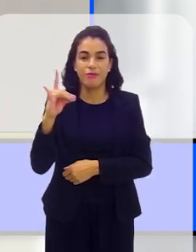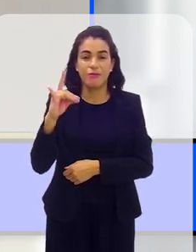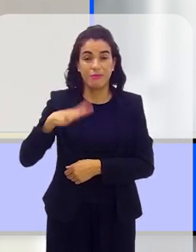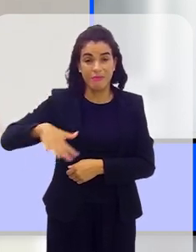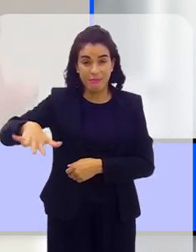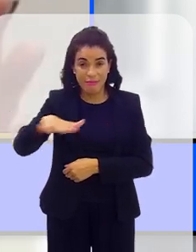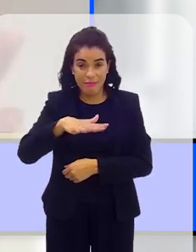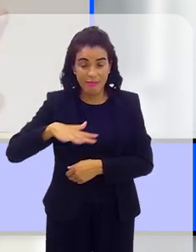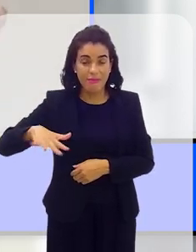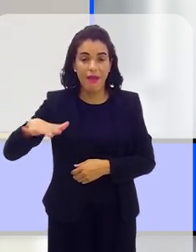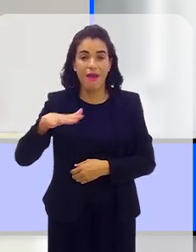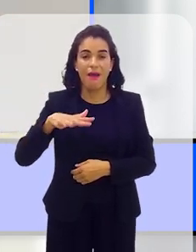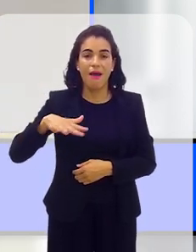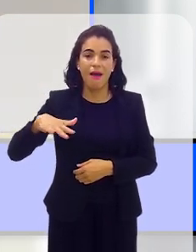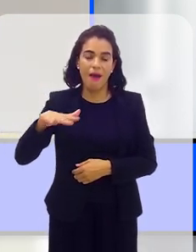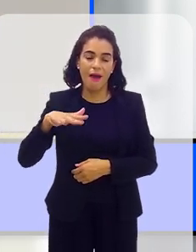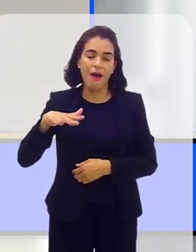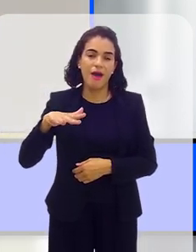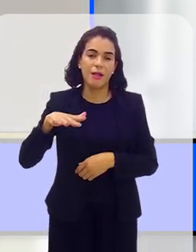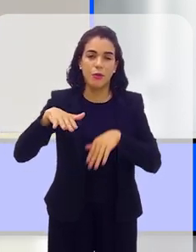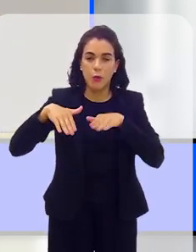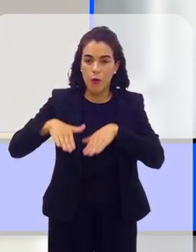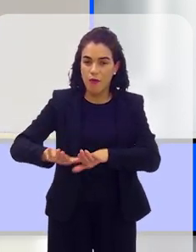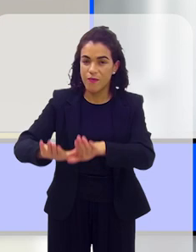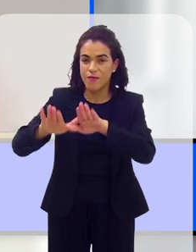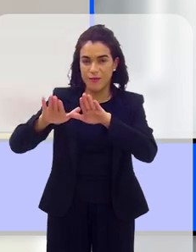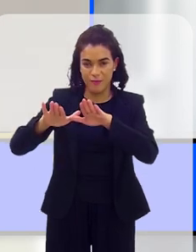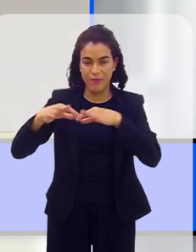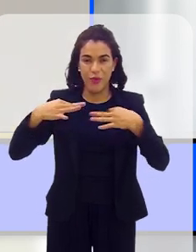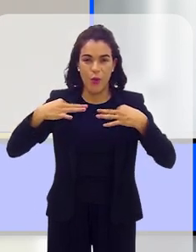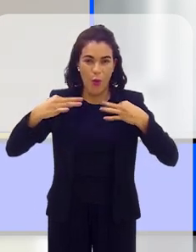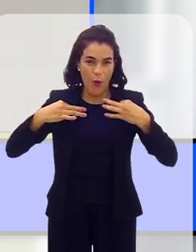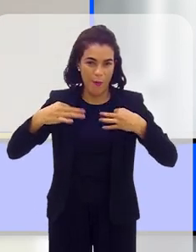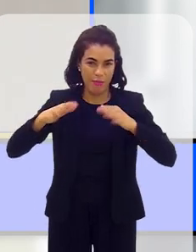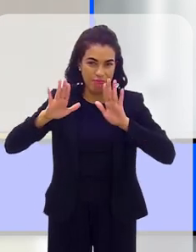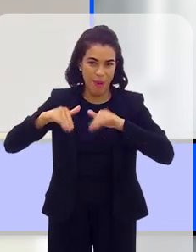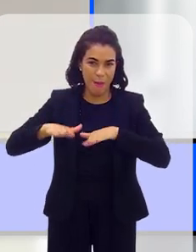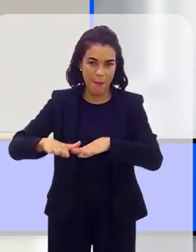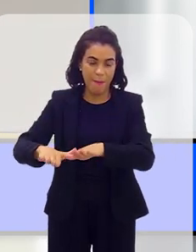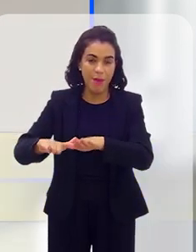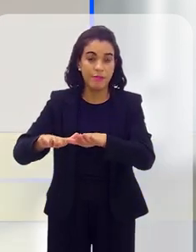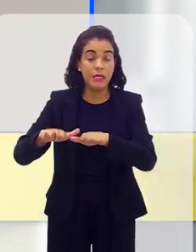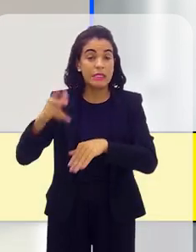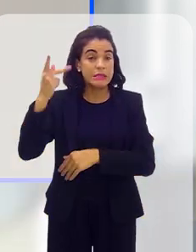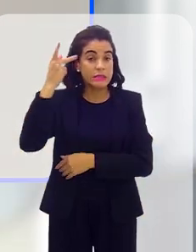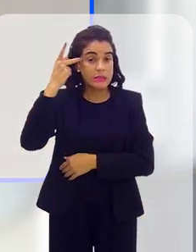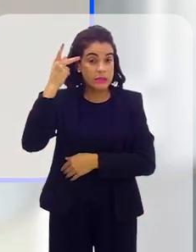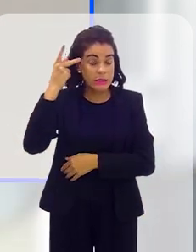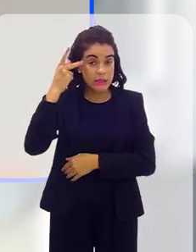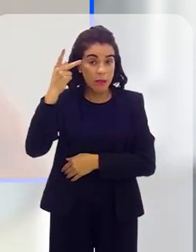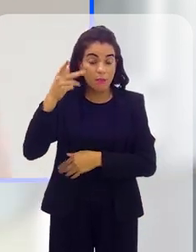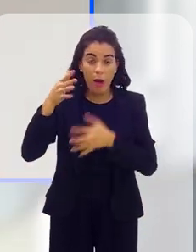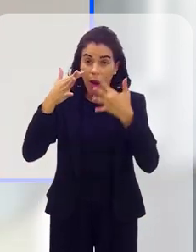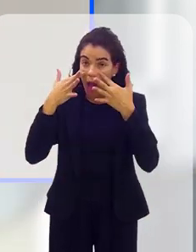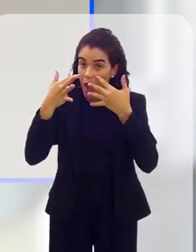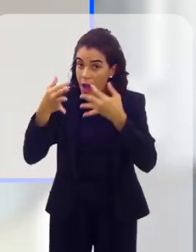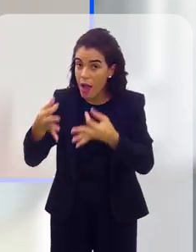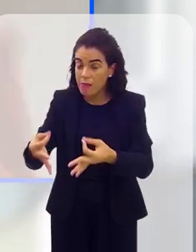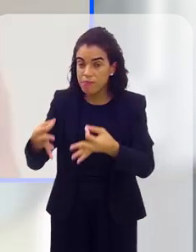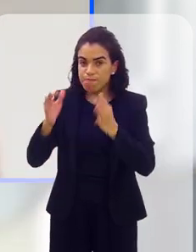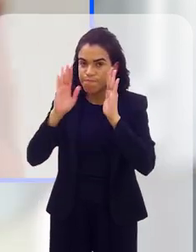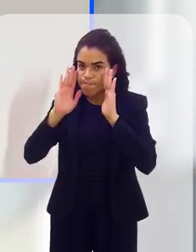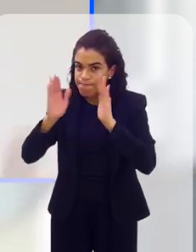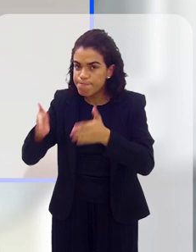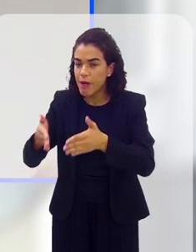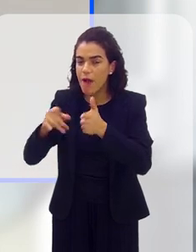bolivianos, num segmento típico que é de costura, confecção, São Paulo